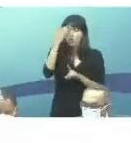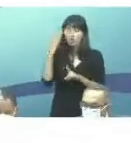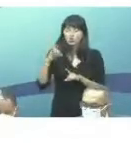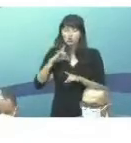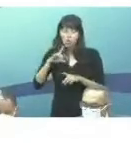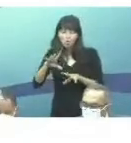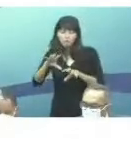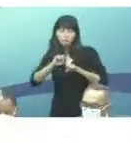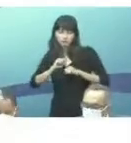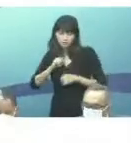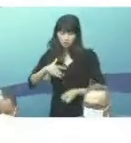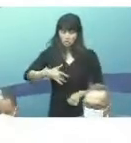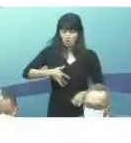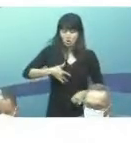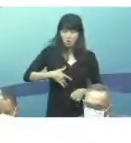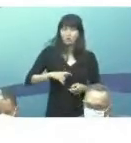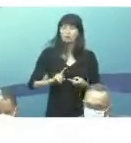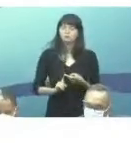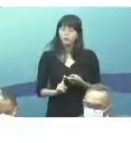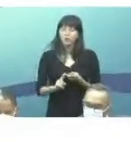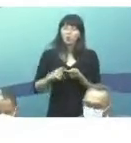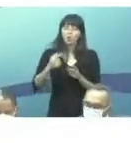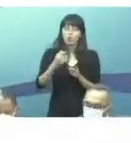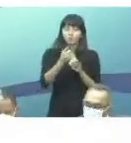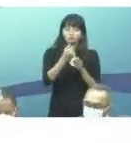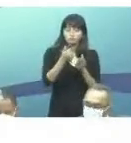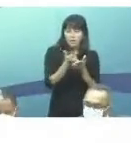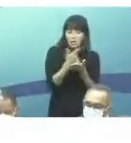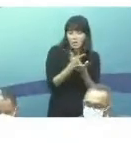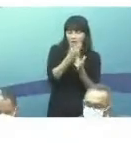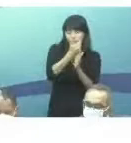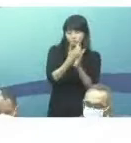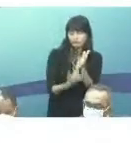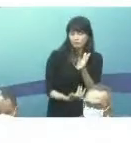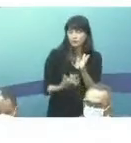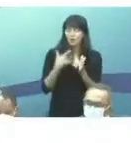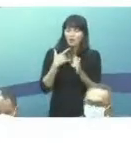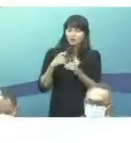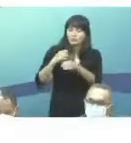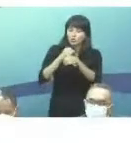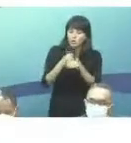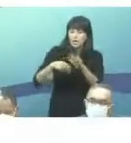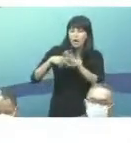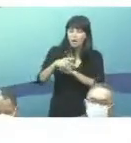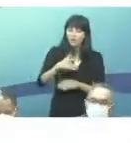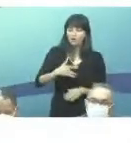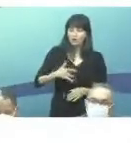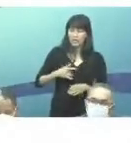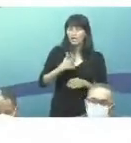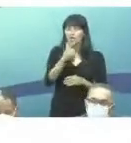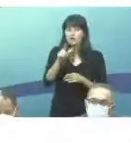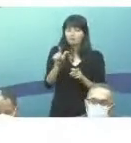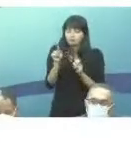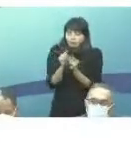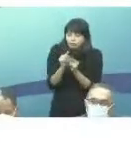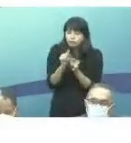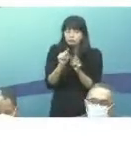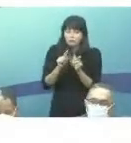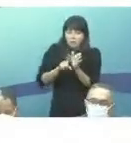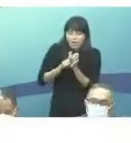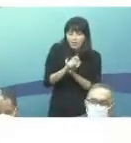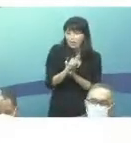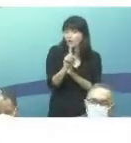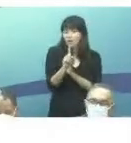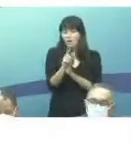Tuberculose, o Manual de Recomendações para Diagnóstico Laboratorial de Tuberculose e Micobactérias Não Tuberculosas